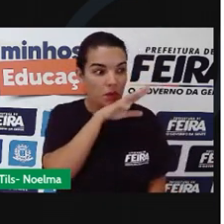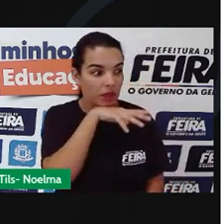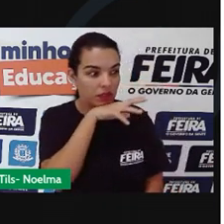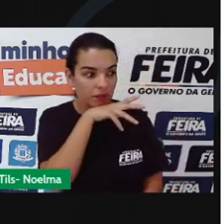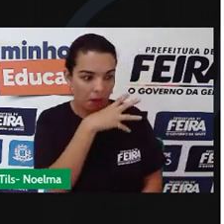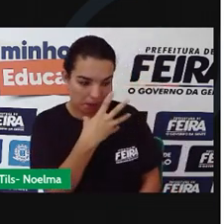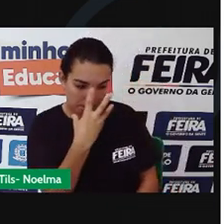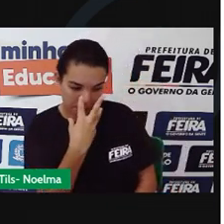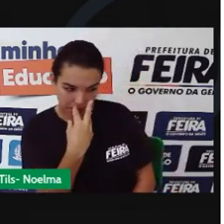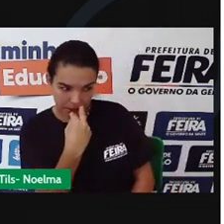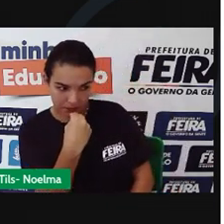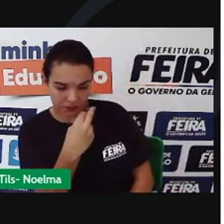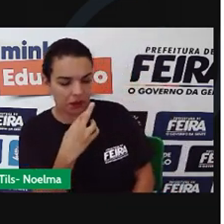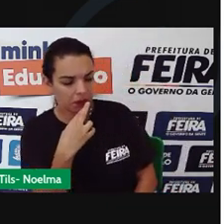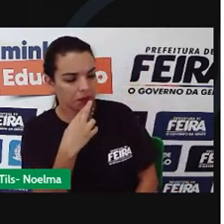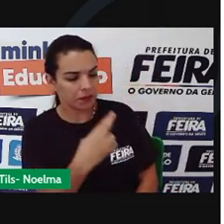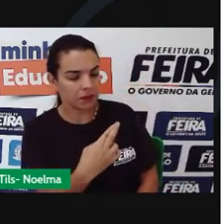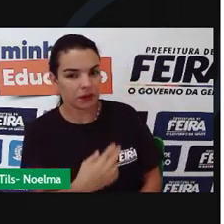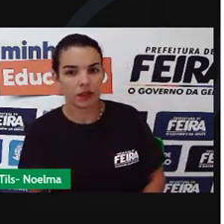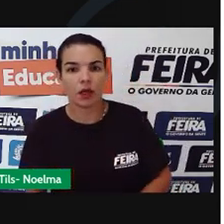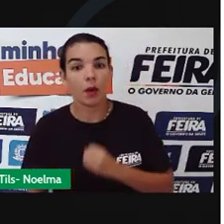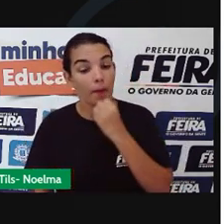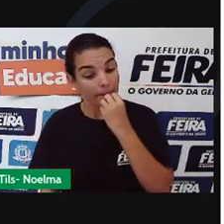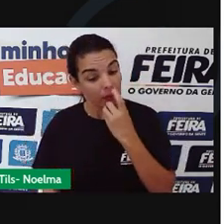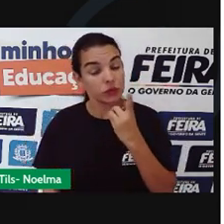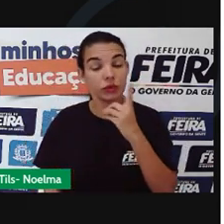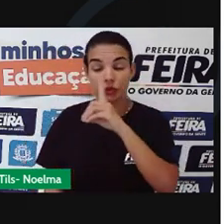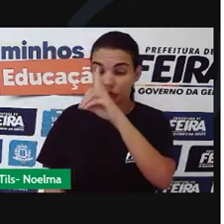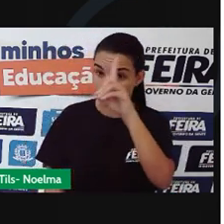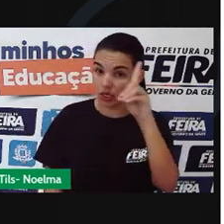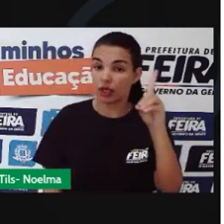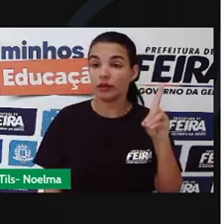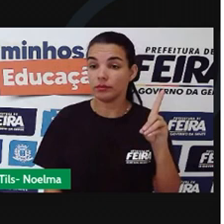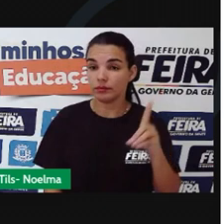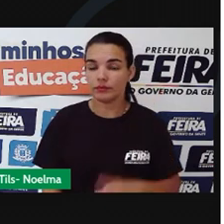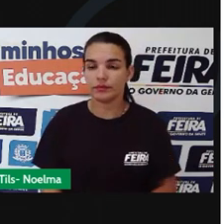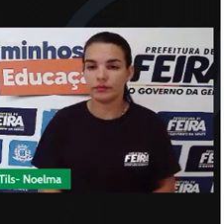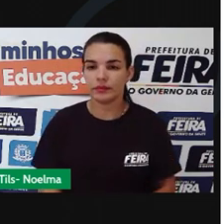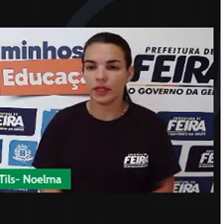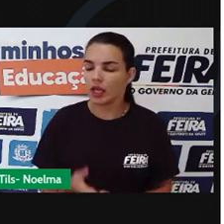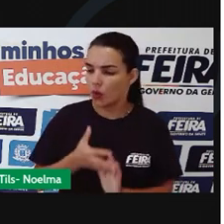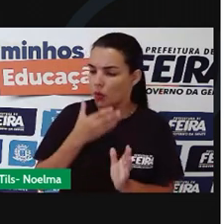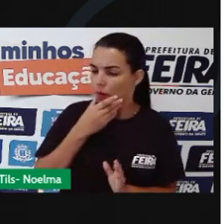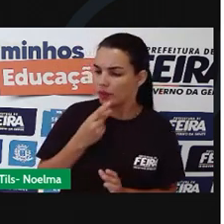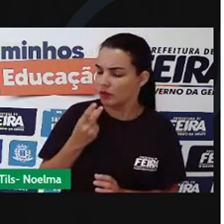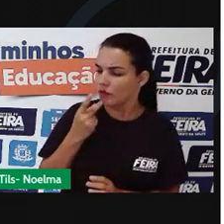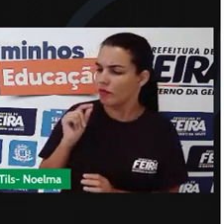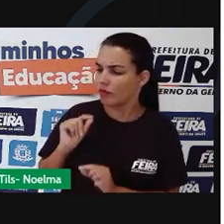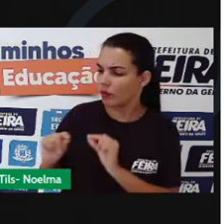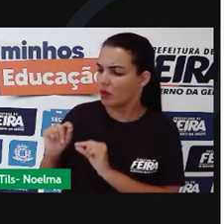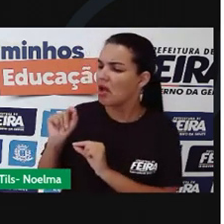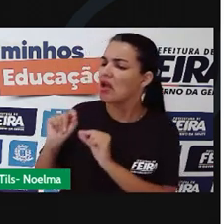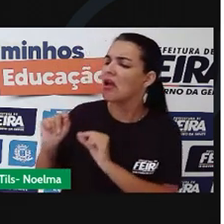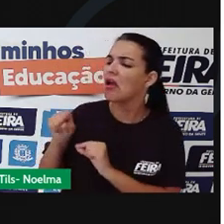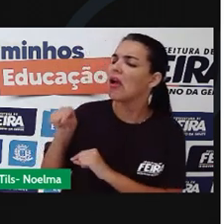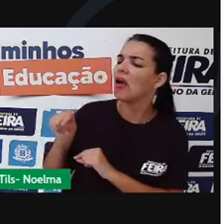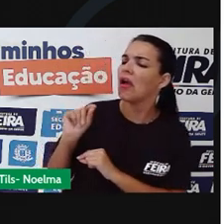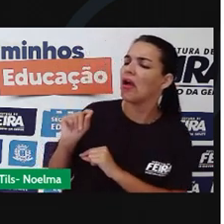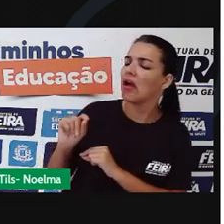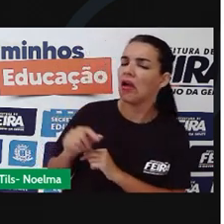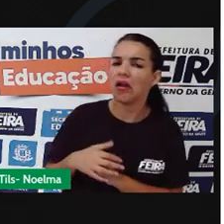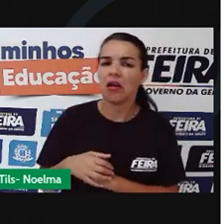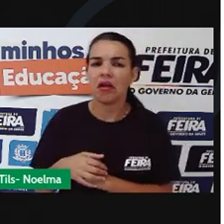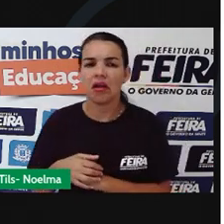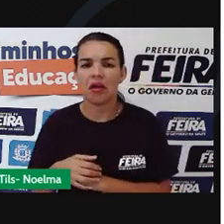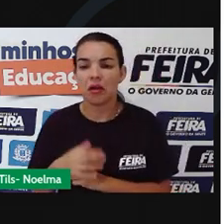uma linda raposa, responde. Bom dia! Ele, então, diz. Quem é você? Tão